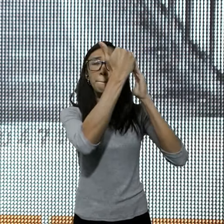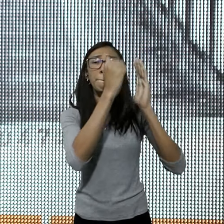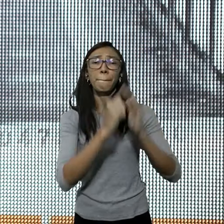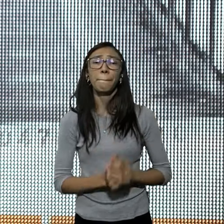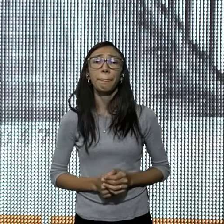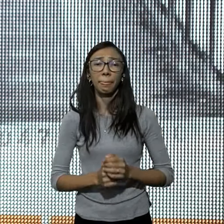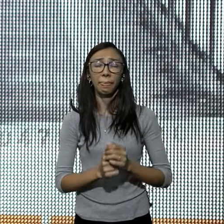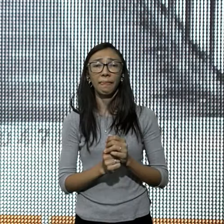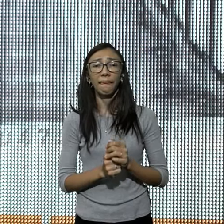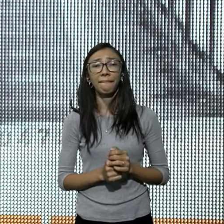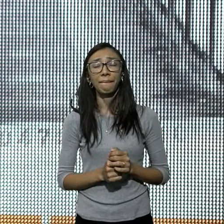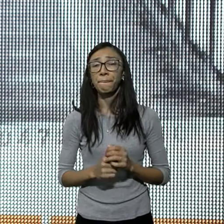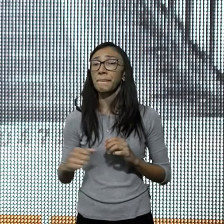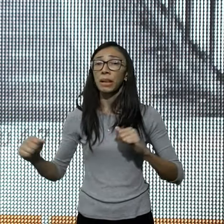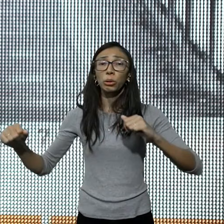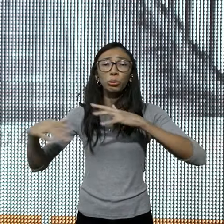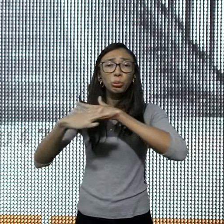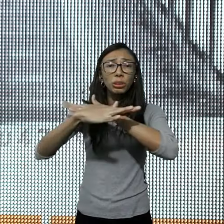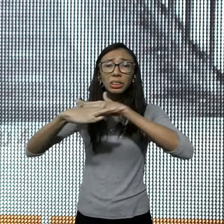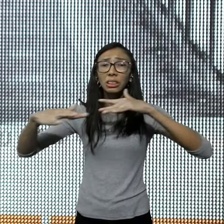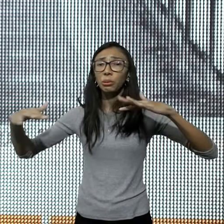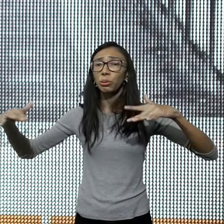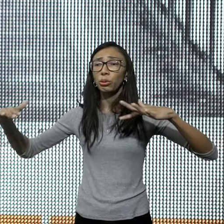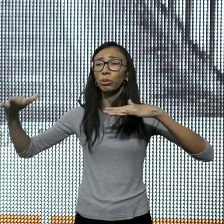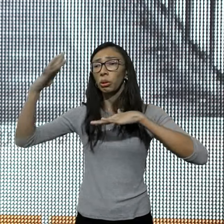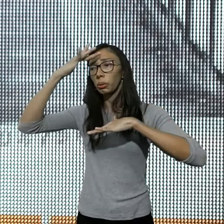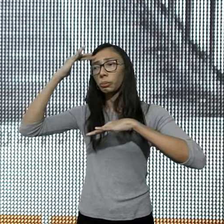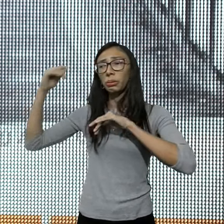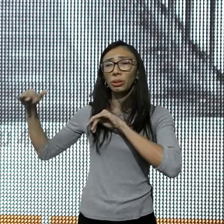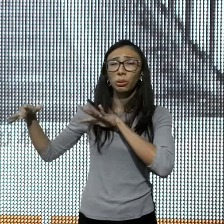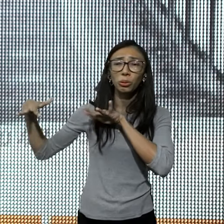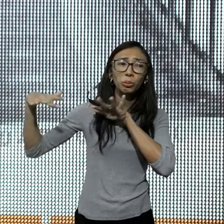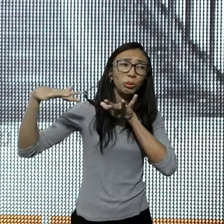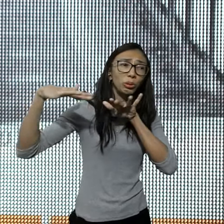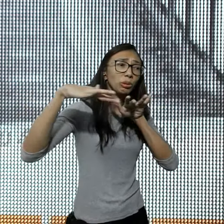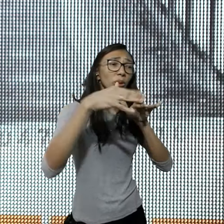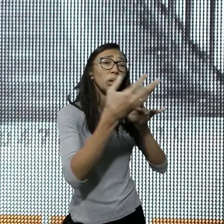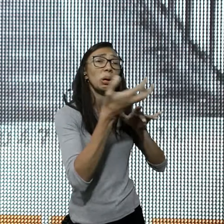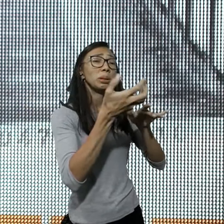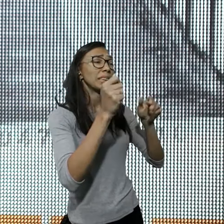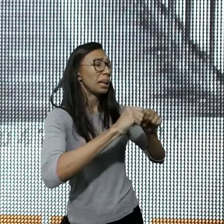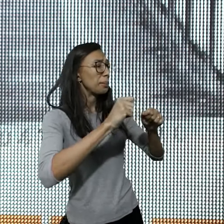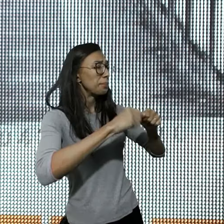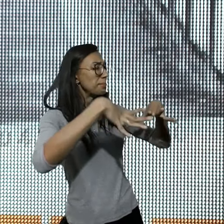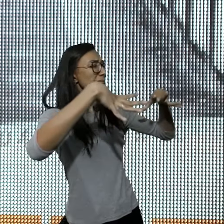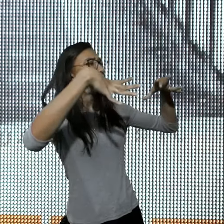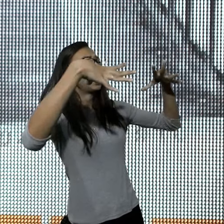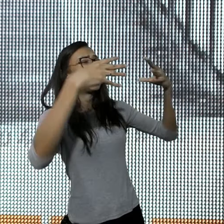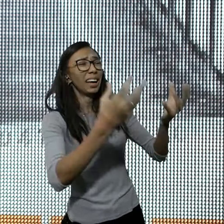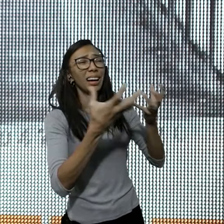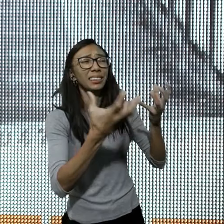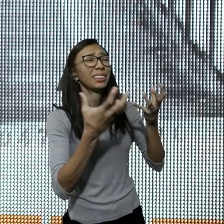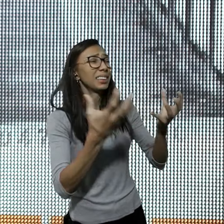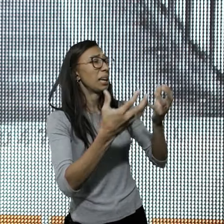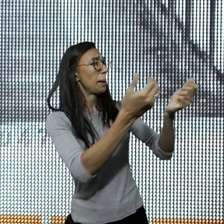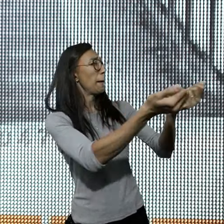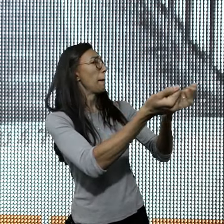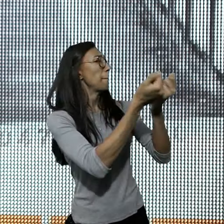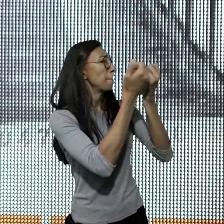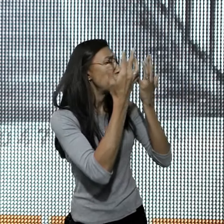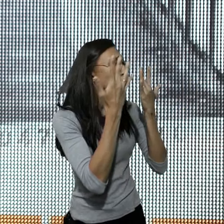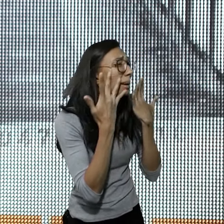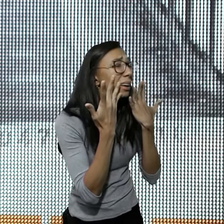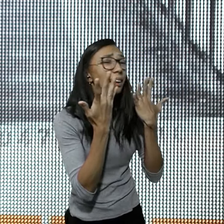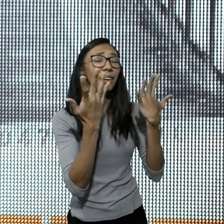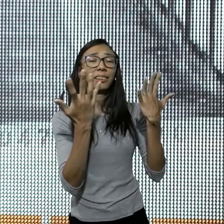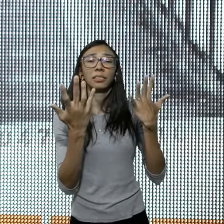primeiro nível, de todo mundo, é o nível da multidão, Mateus 5, 1, a palavra de Deus, fala, que estavam todos, ali naquela campina, onde Jesus dá,